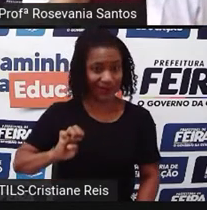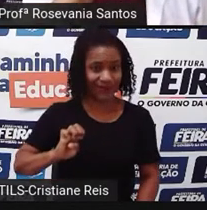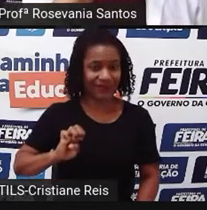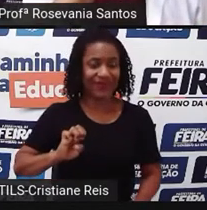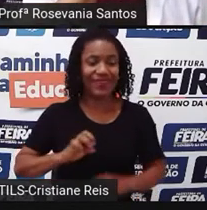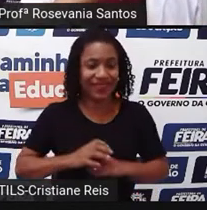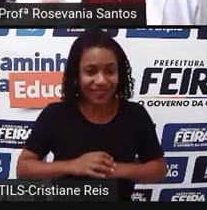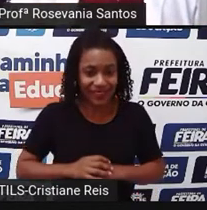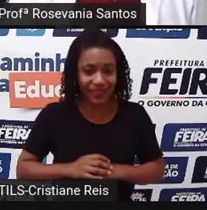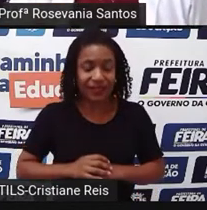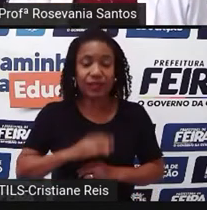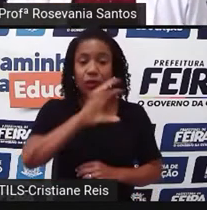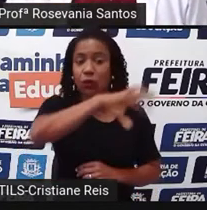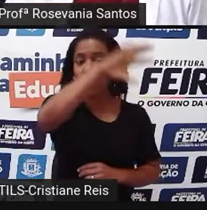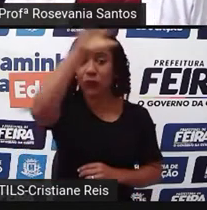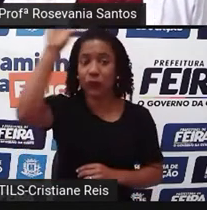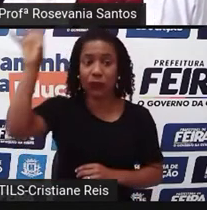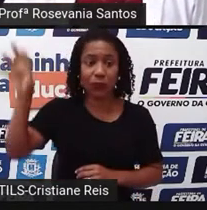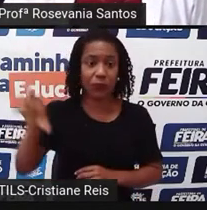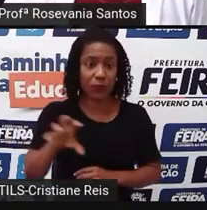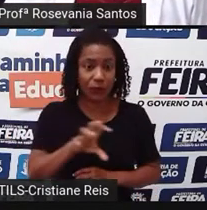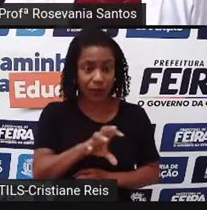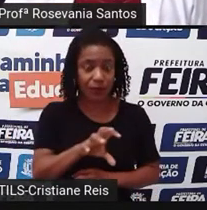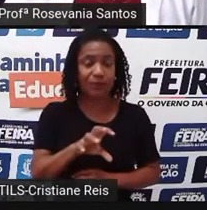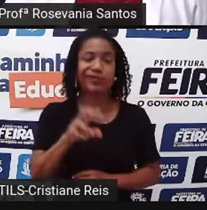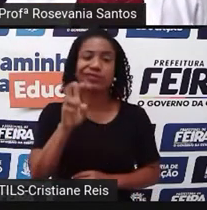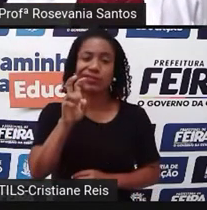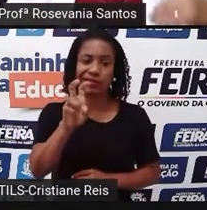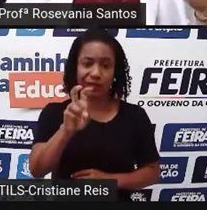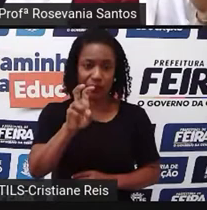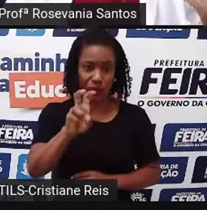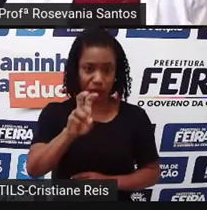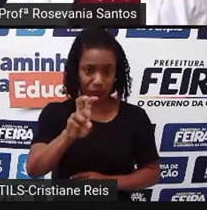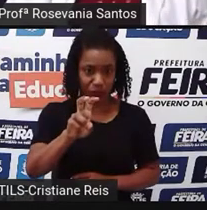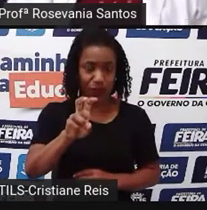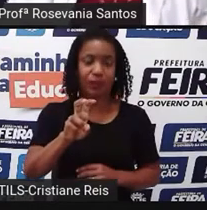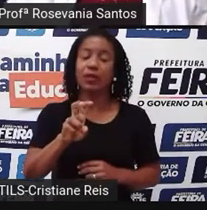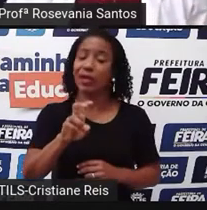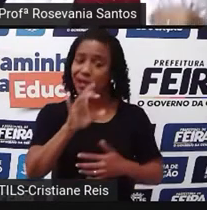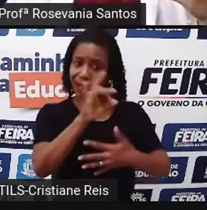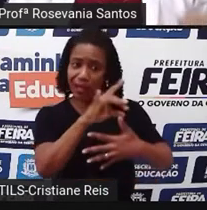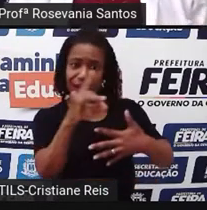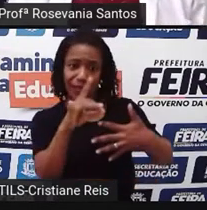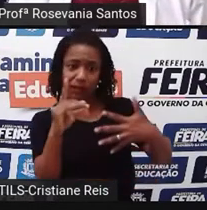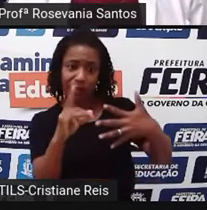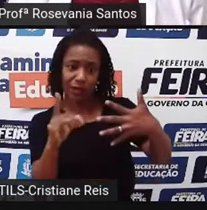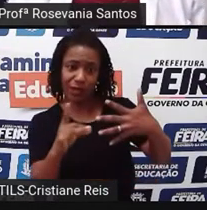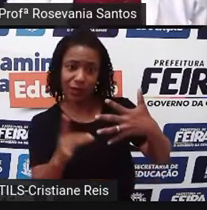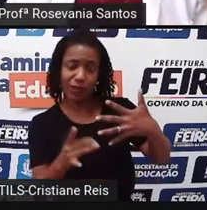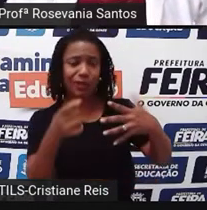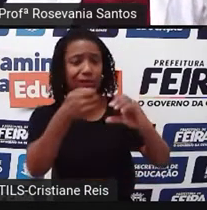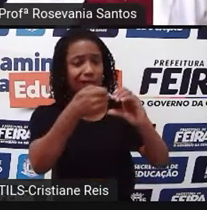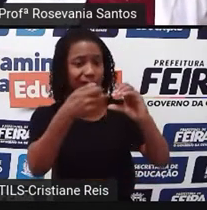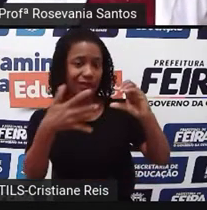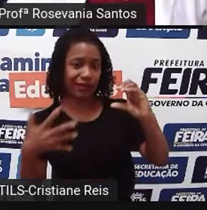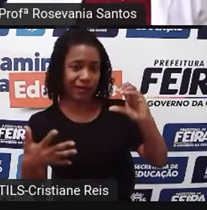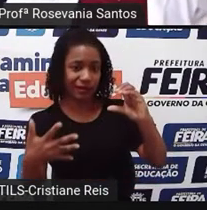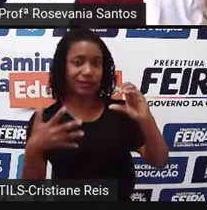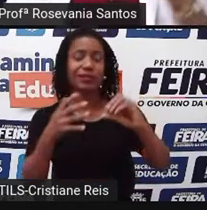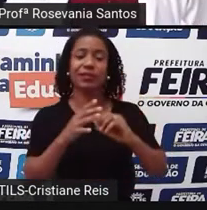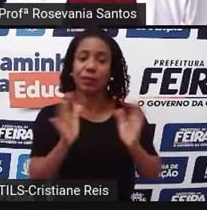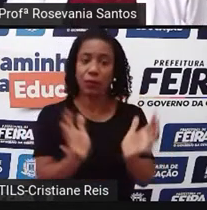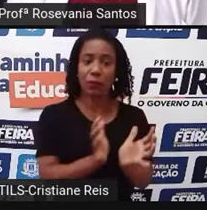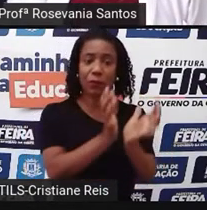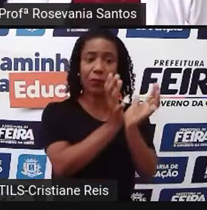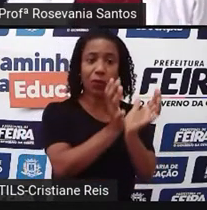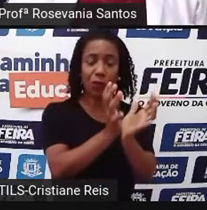regiões do território brasileiro. E essas regiões, elas têm suas particularidades, suas características, seu povo,